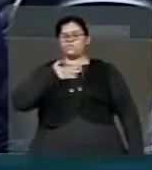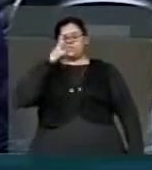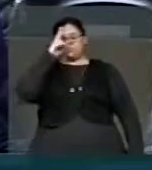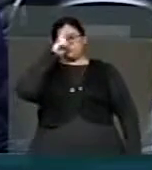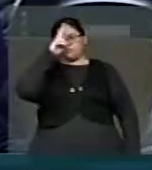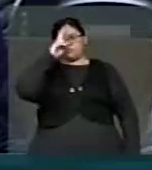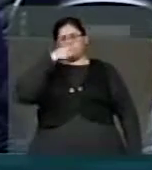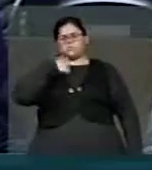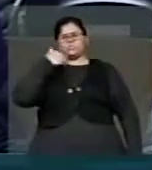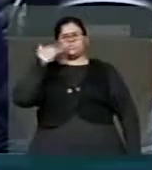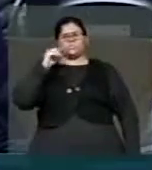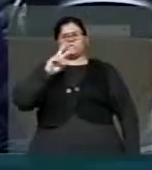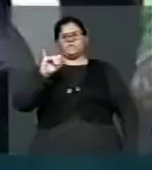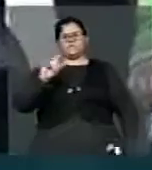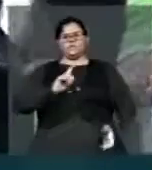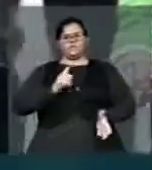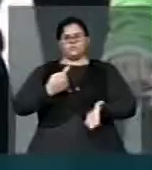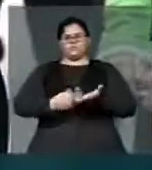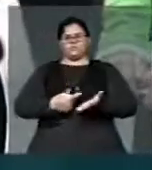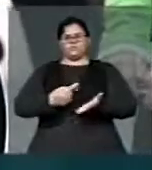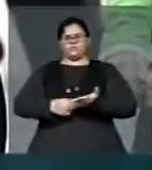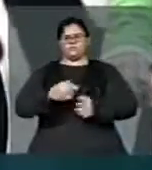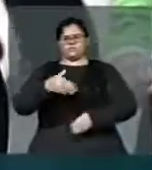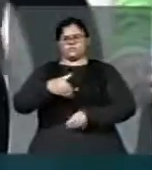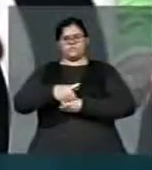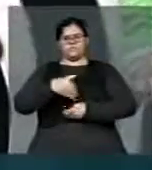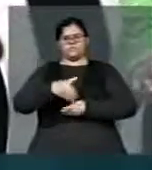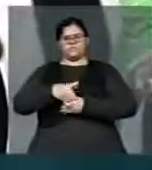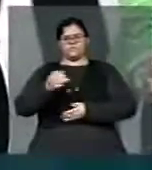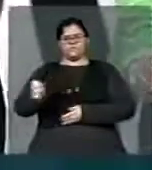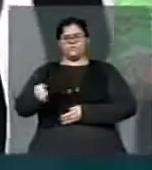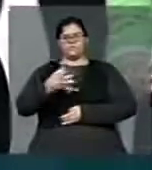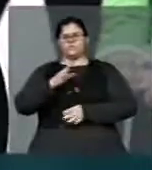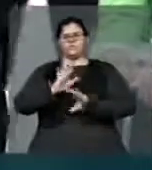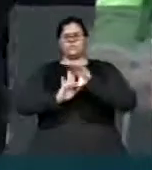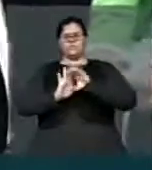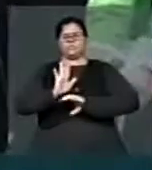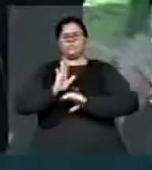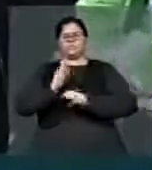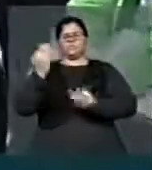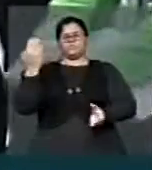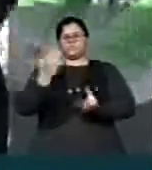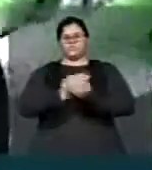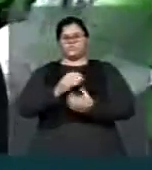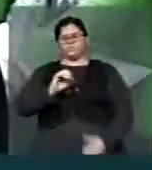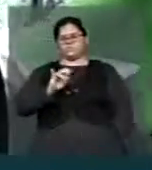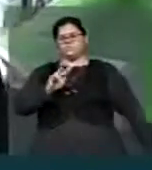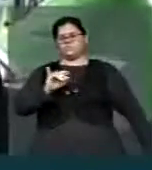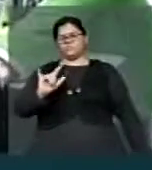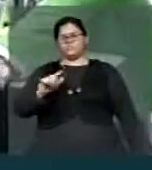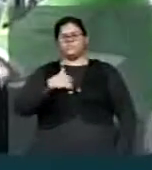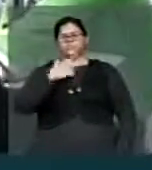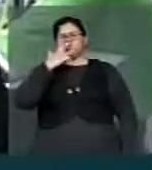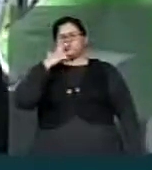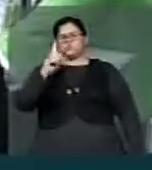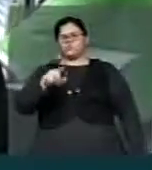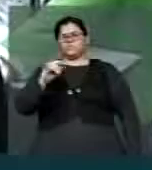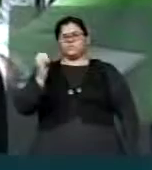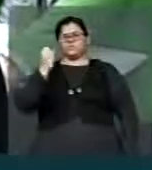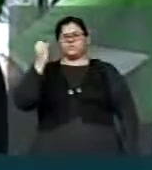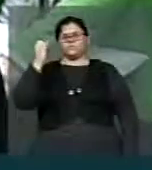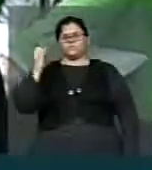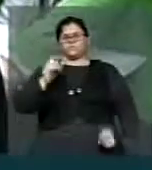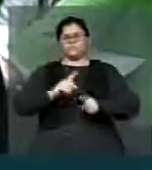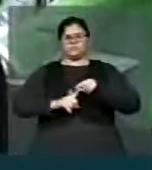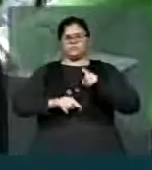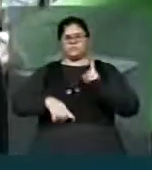será cumprido o compromisso, da votação do novo Código de Processo Civil. Isso. Portanto, instrumento para a